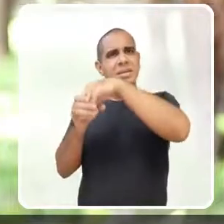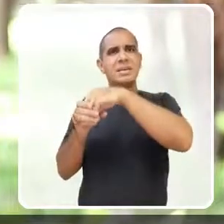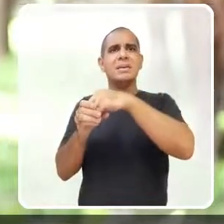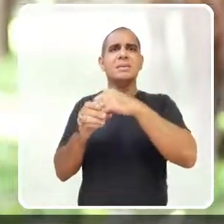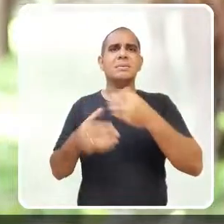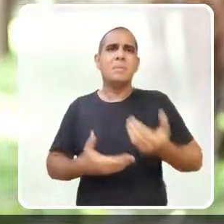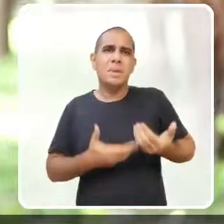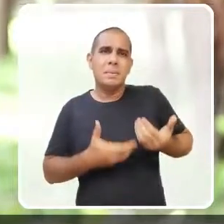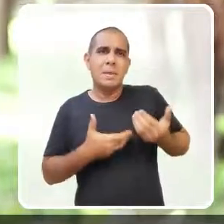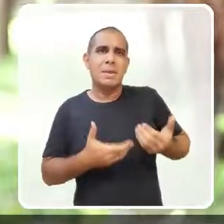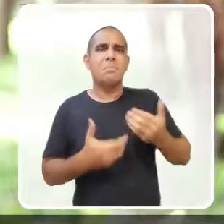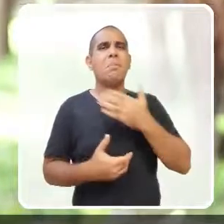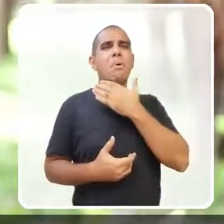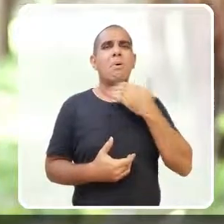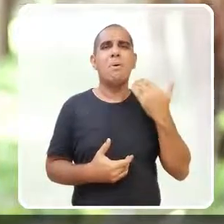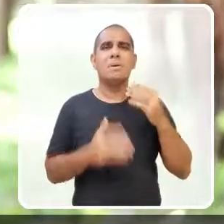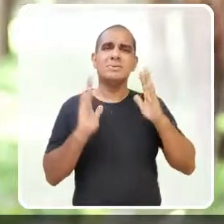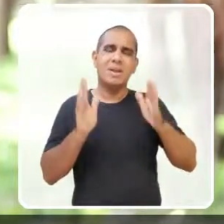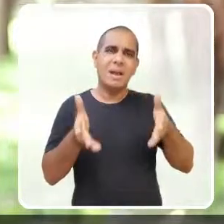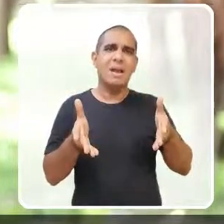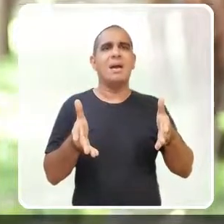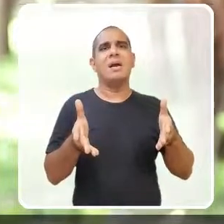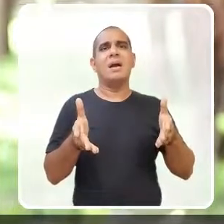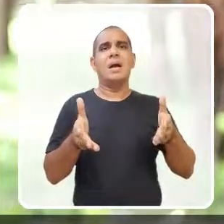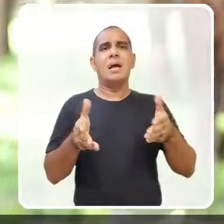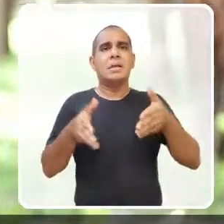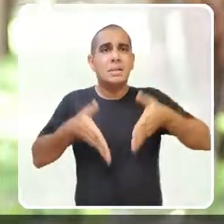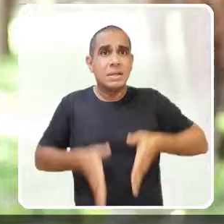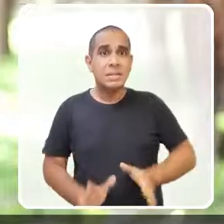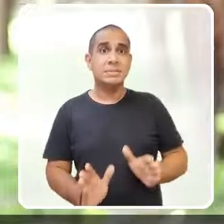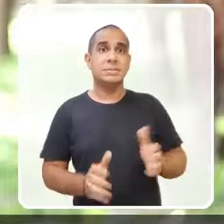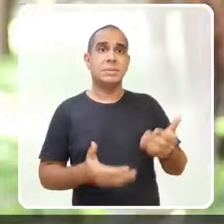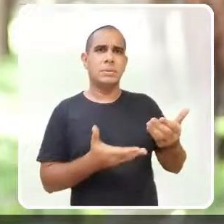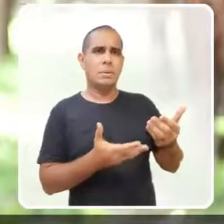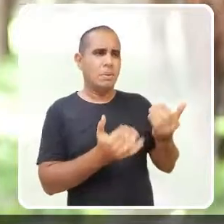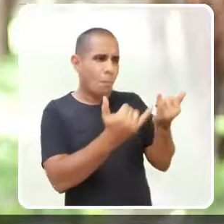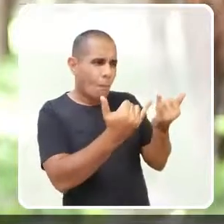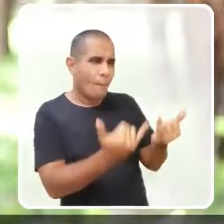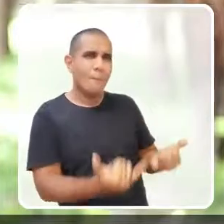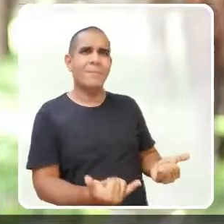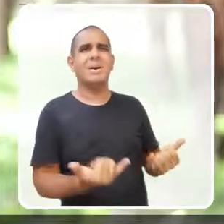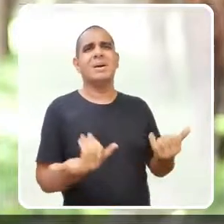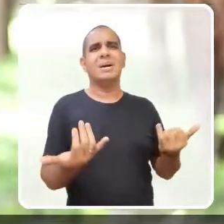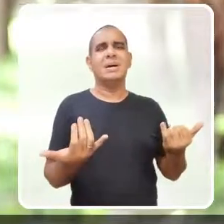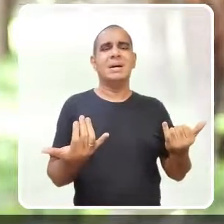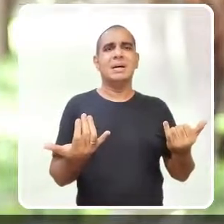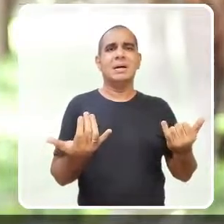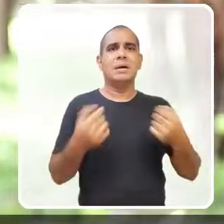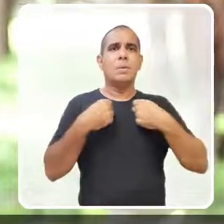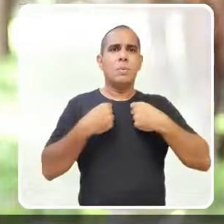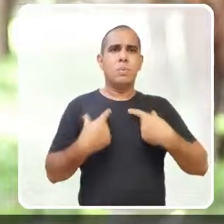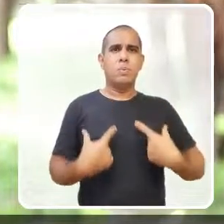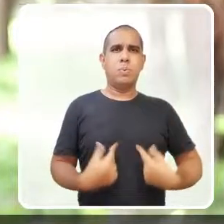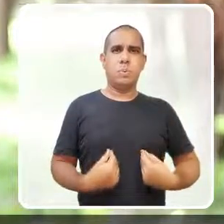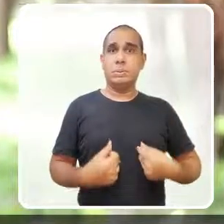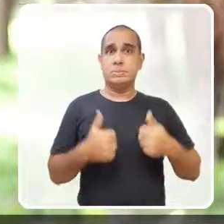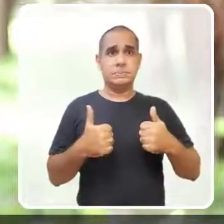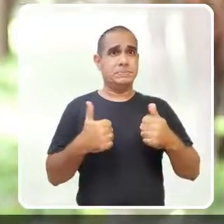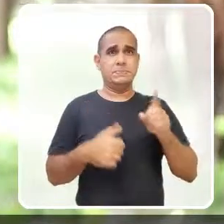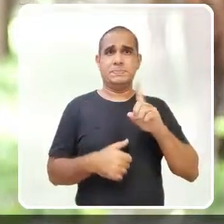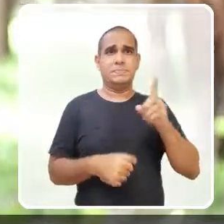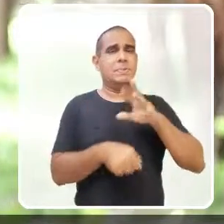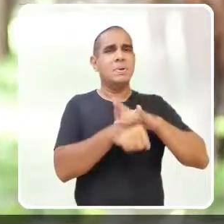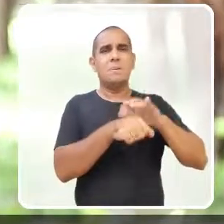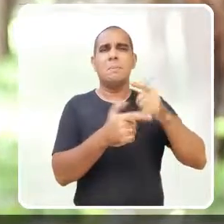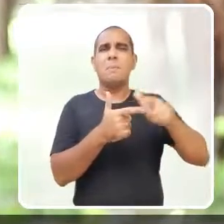uma redução do peso ao nascer e também um hipodesenvolvimento pulmonar que favorece essa